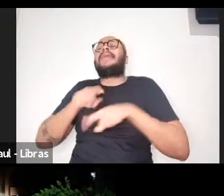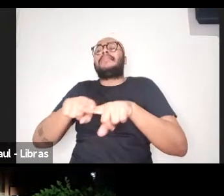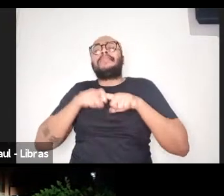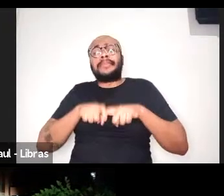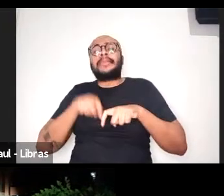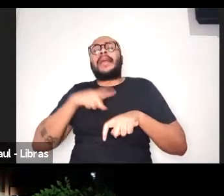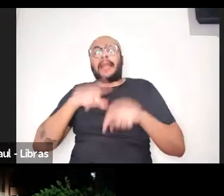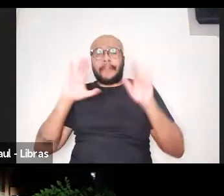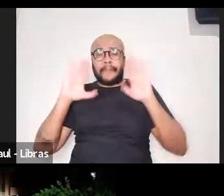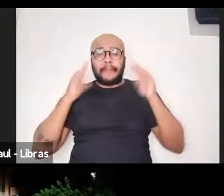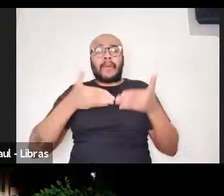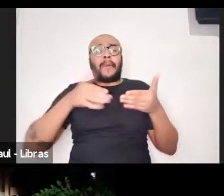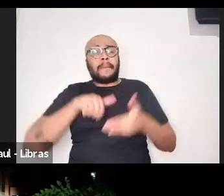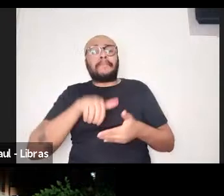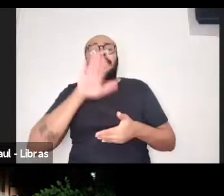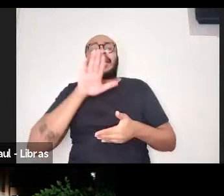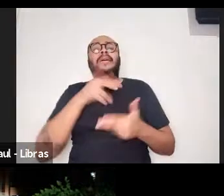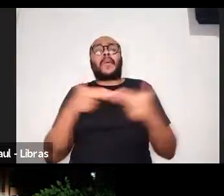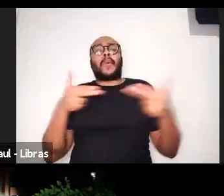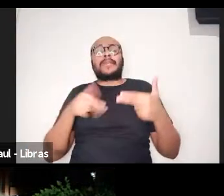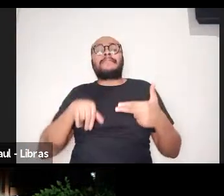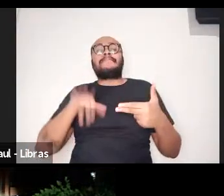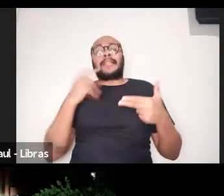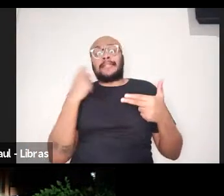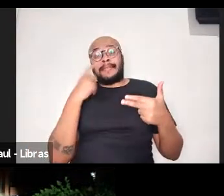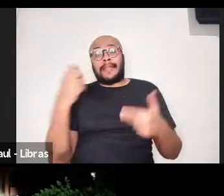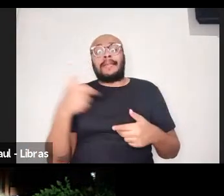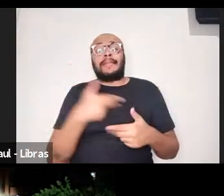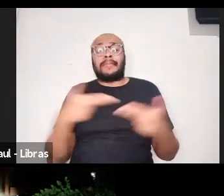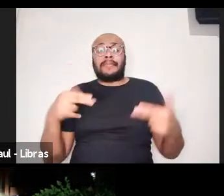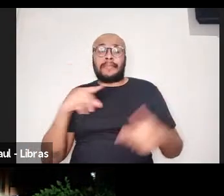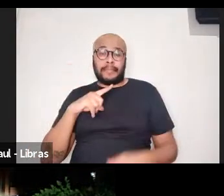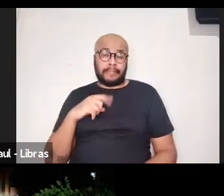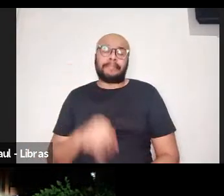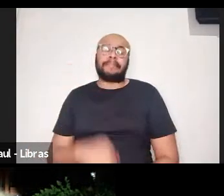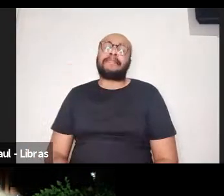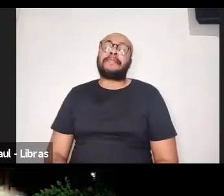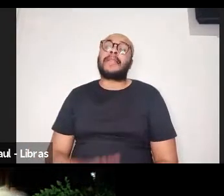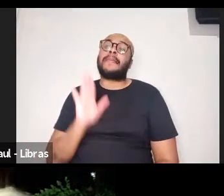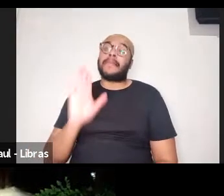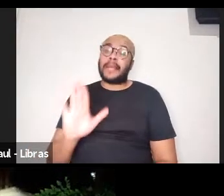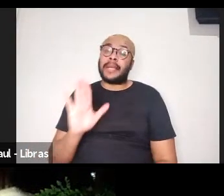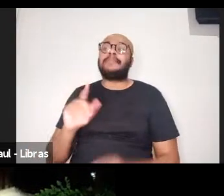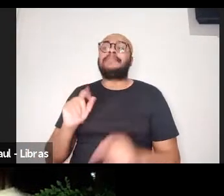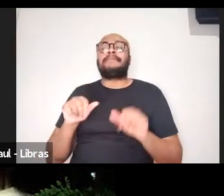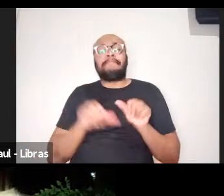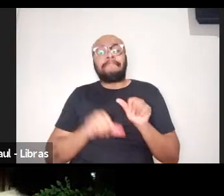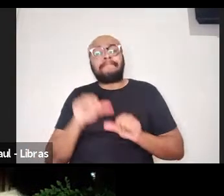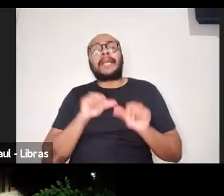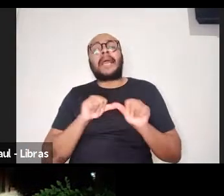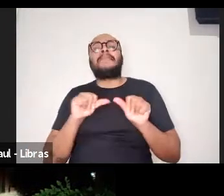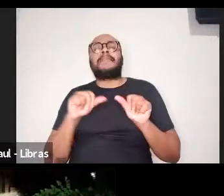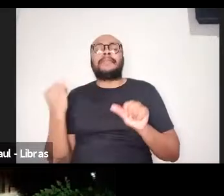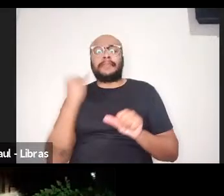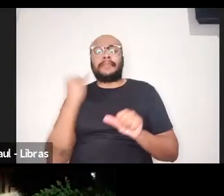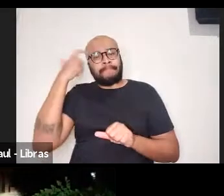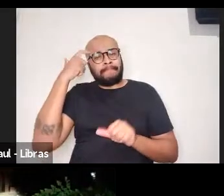ocupar mais com aquilo que é de maior interesse das pessoas. esse é um aspecto que precisa ser considerado.